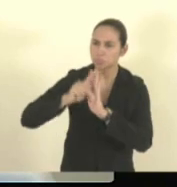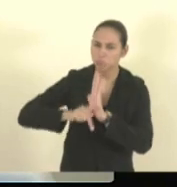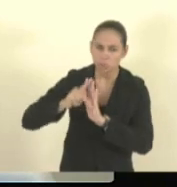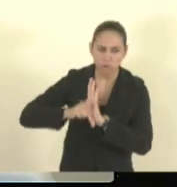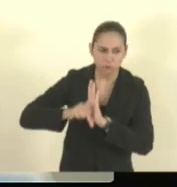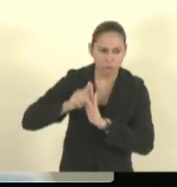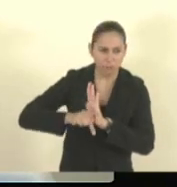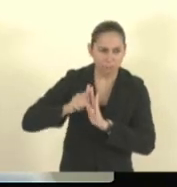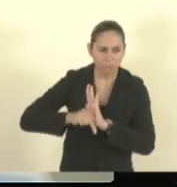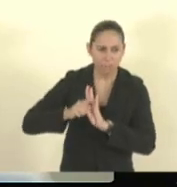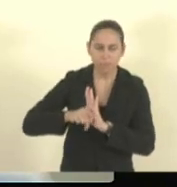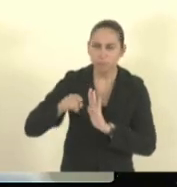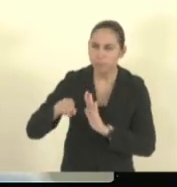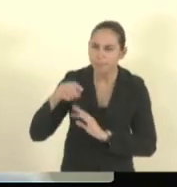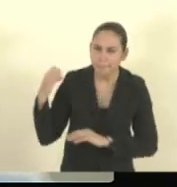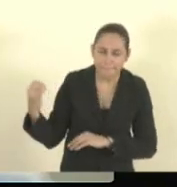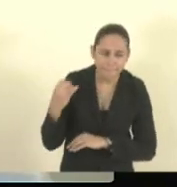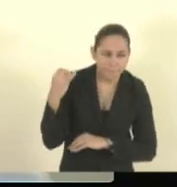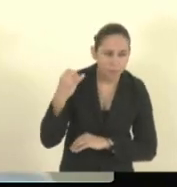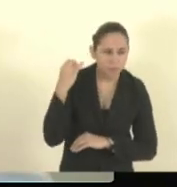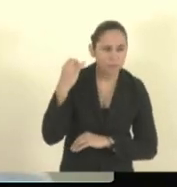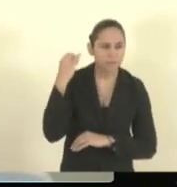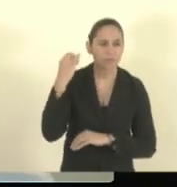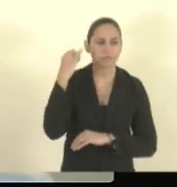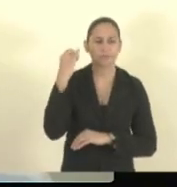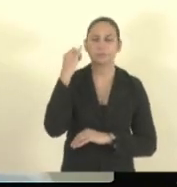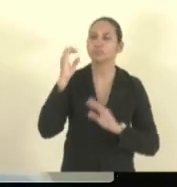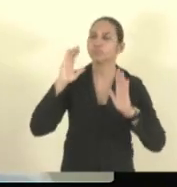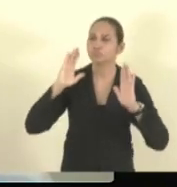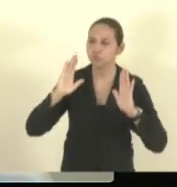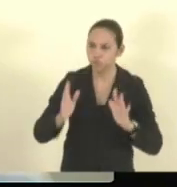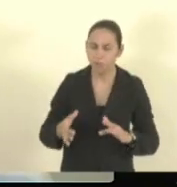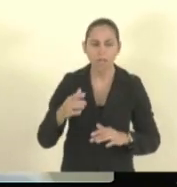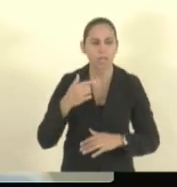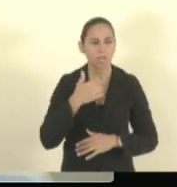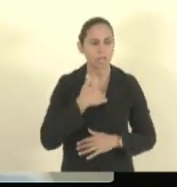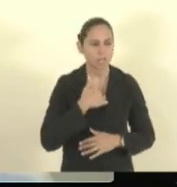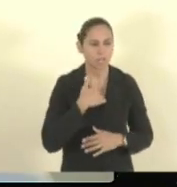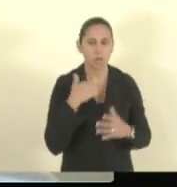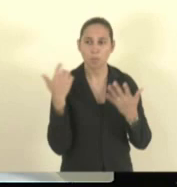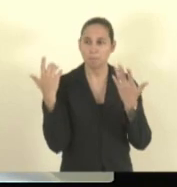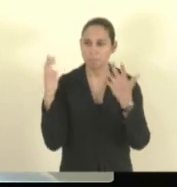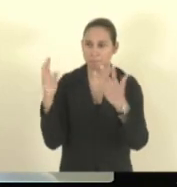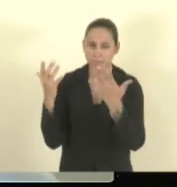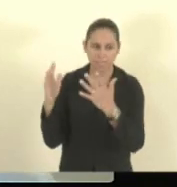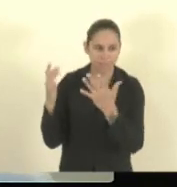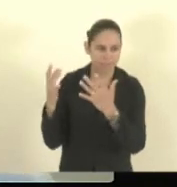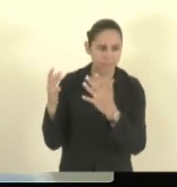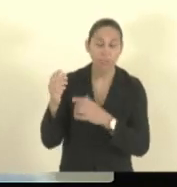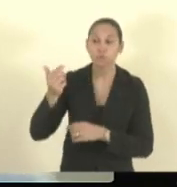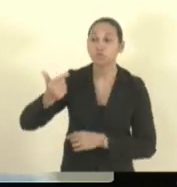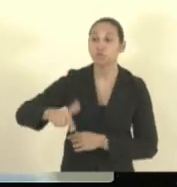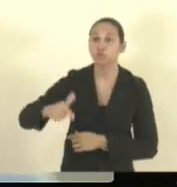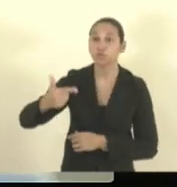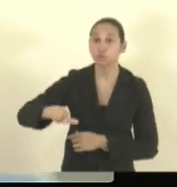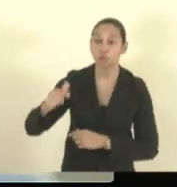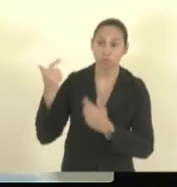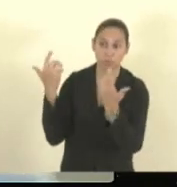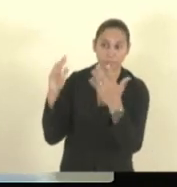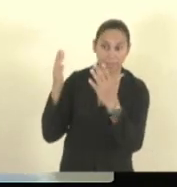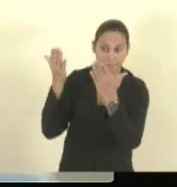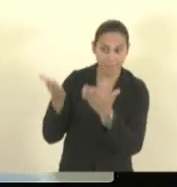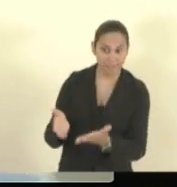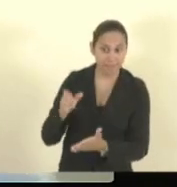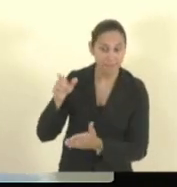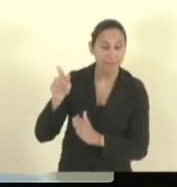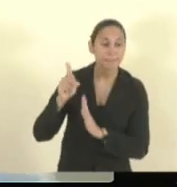projeto importantíssimo, já na relatoria tive a oportunidade de parabenizá-lo, então ressalto novamente meus parabéns, porque é um